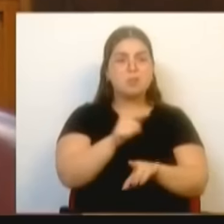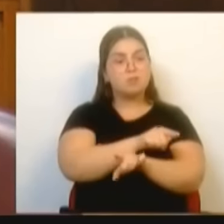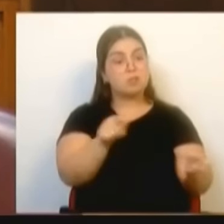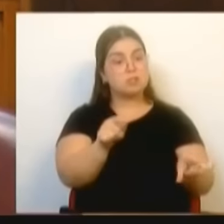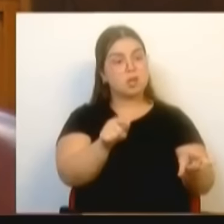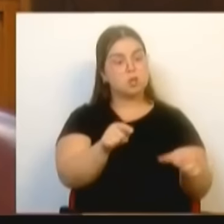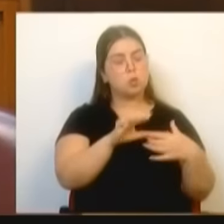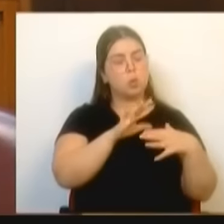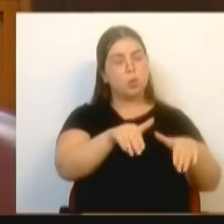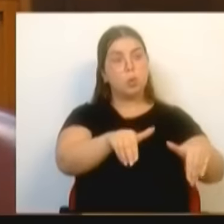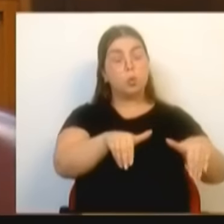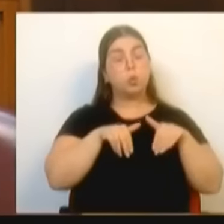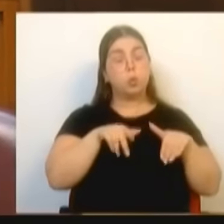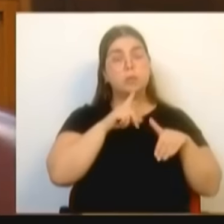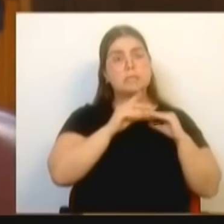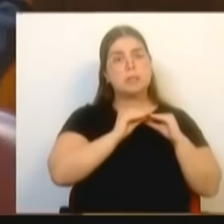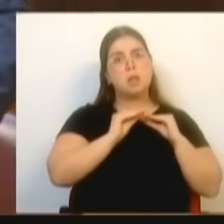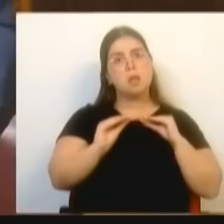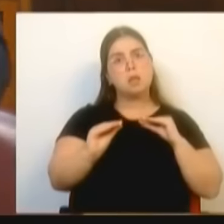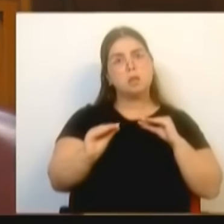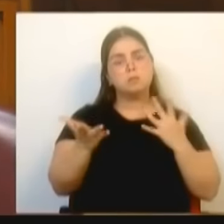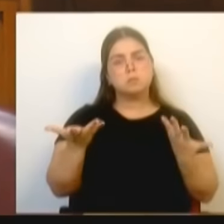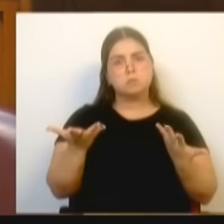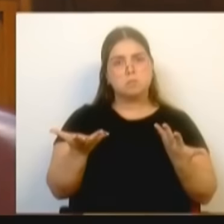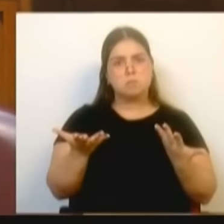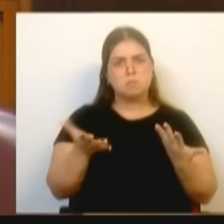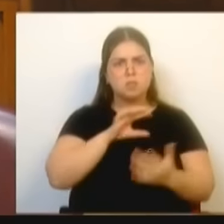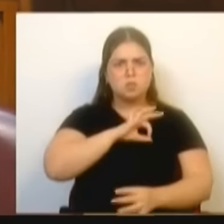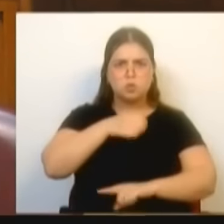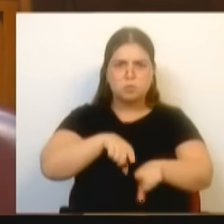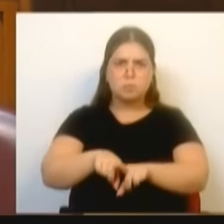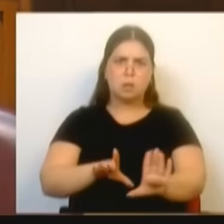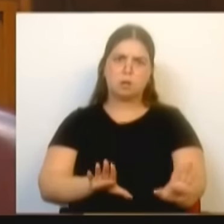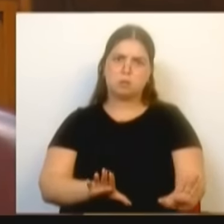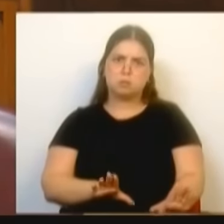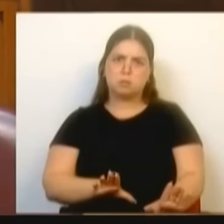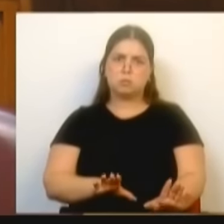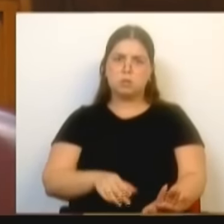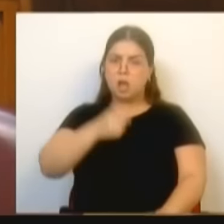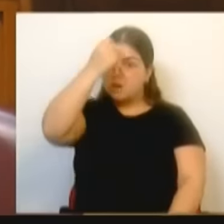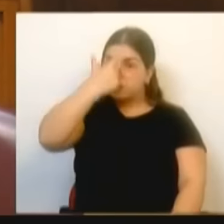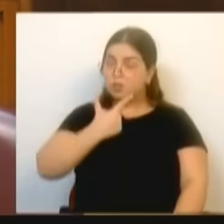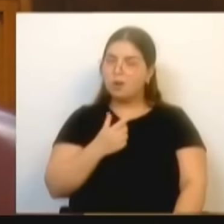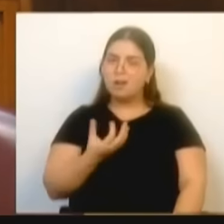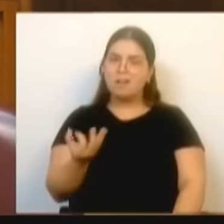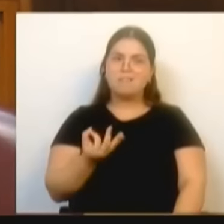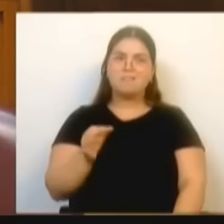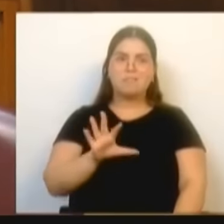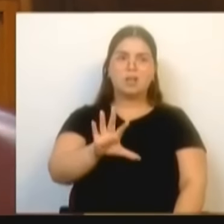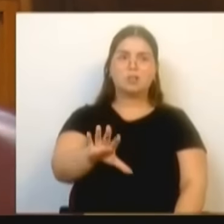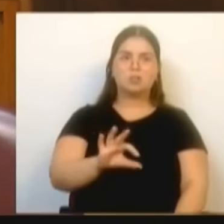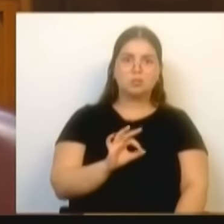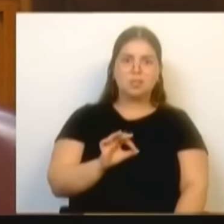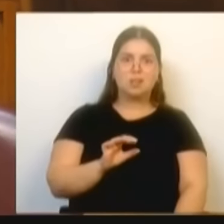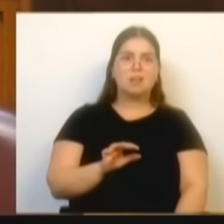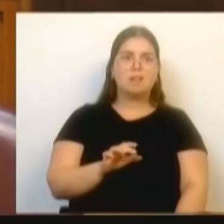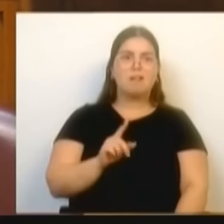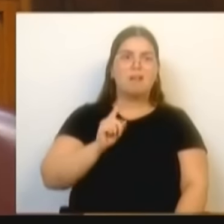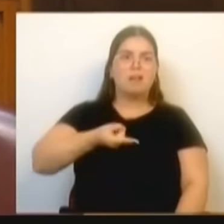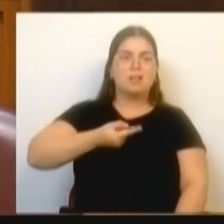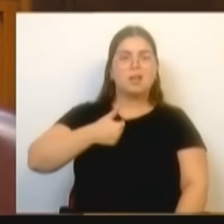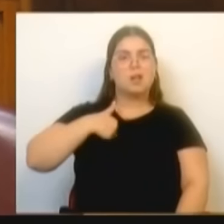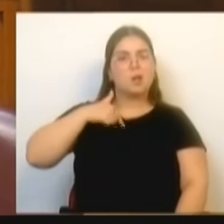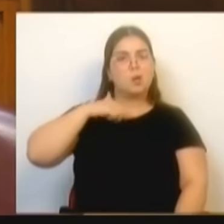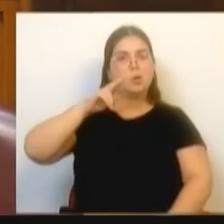Ficam sempre nesse silêncio. Sr. Deputado, a história já escolheu, disse o Sr. Deputado, que eu, quando